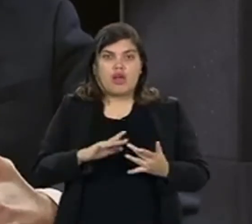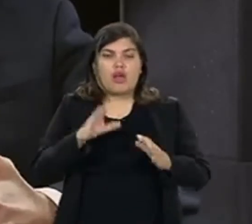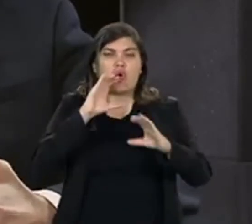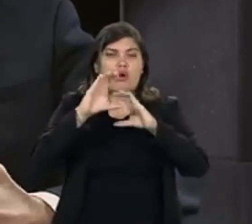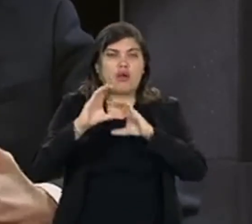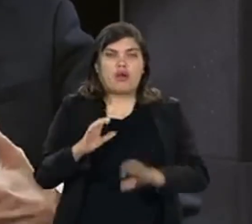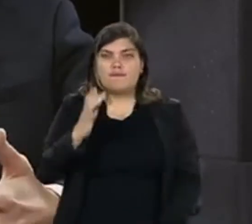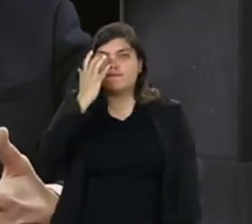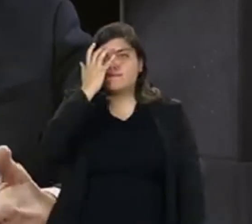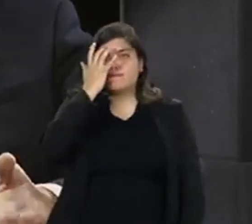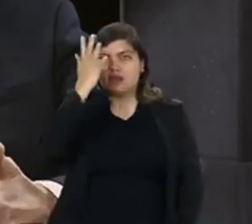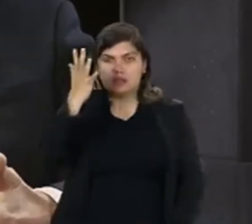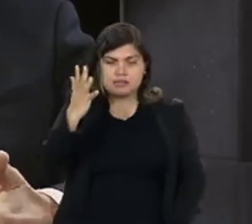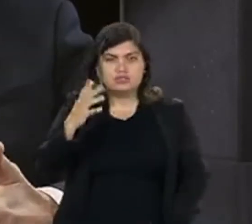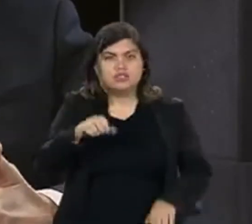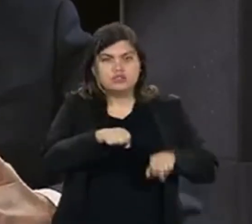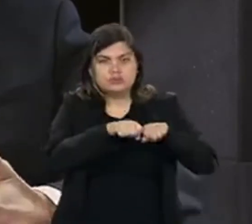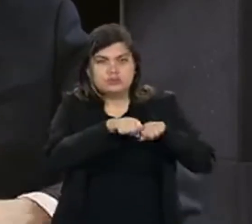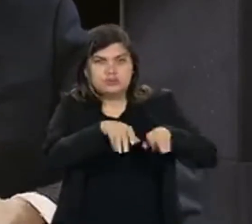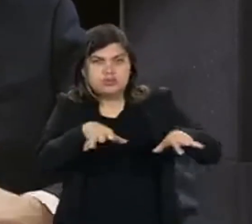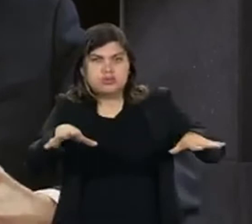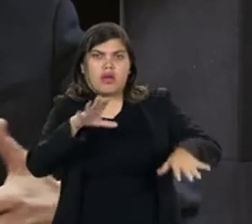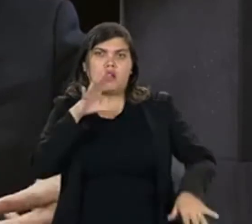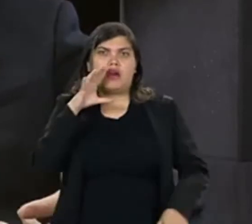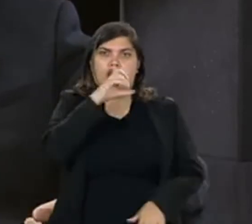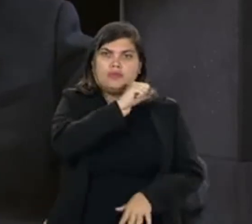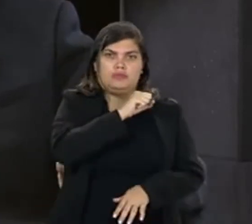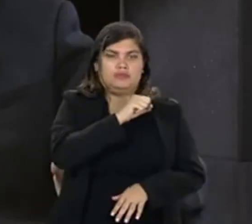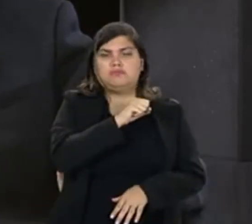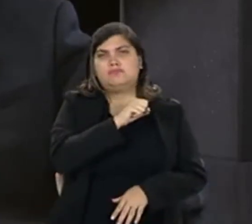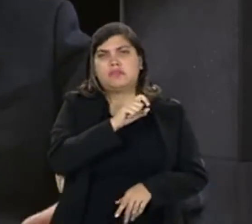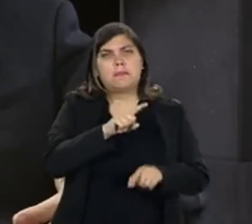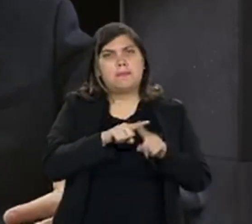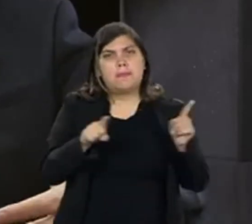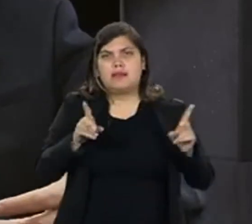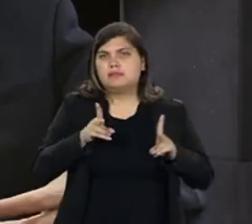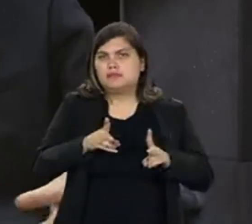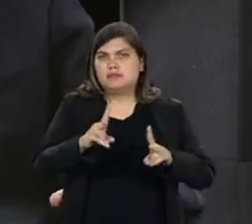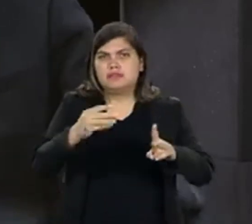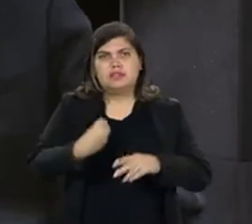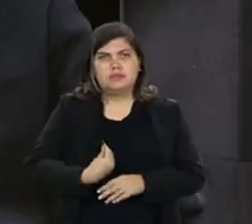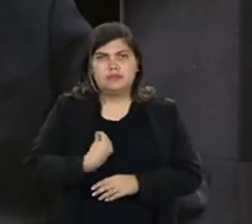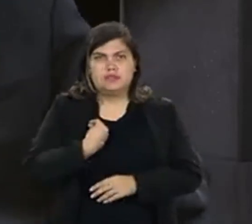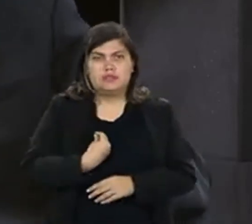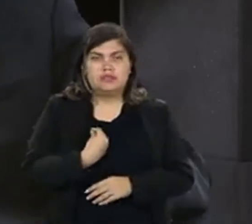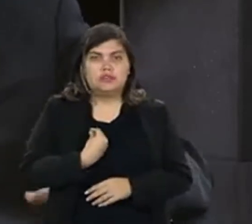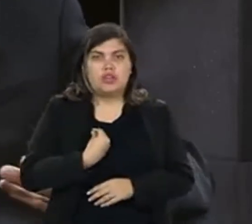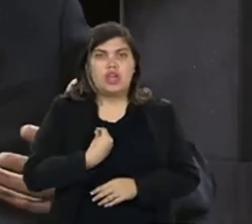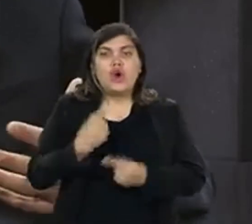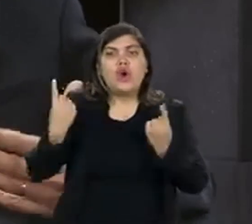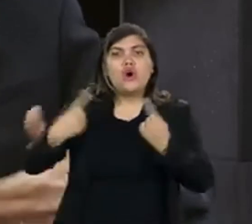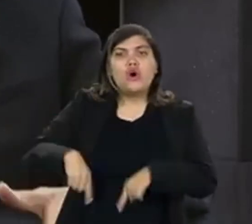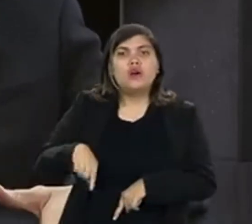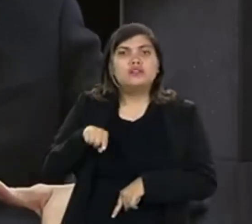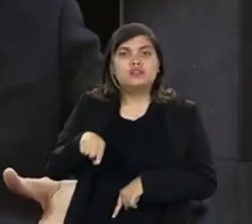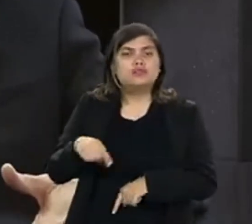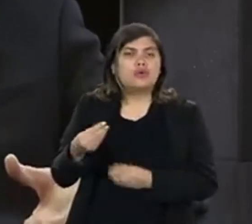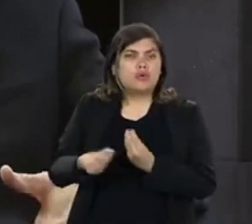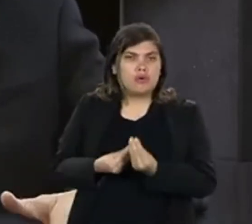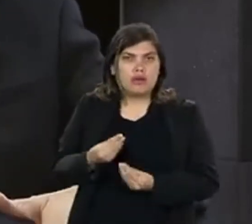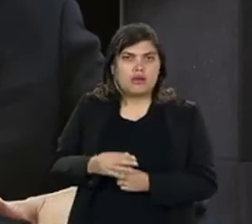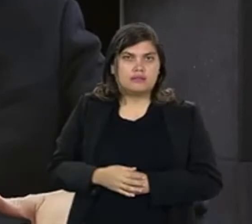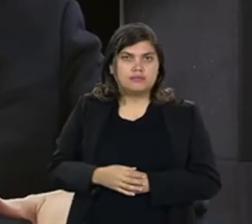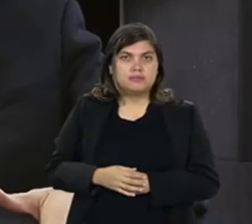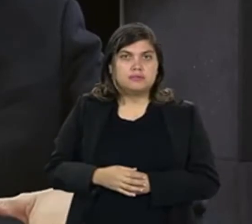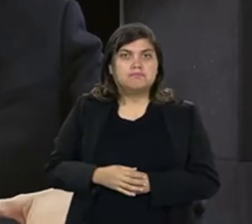comunicação tão fácil para todos, a disseminação é muito rápida, mas ela sempre existiu. E o remédio